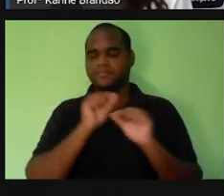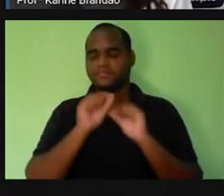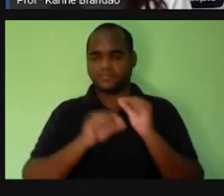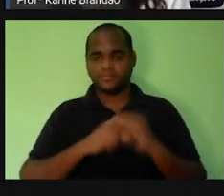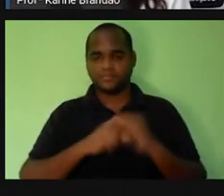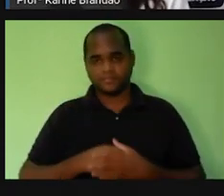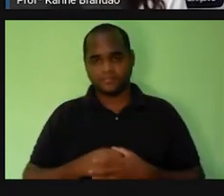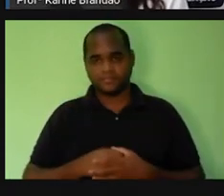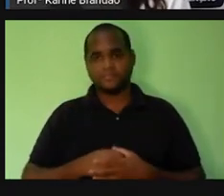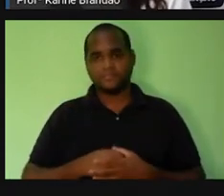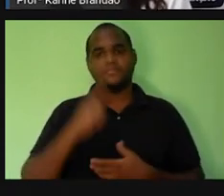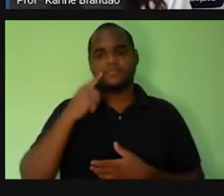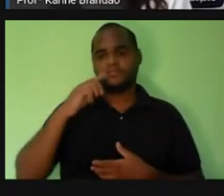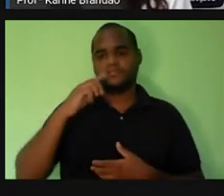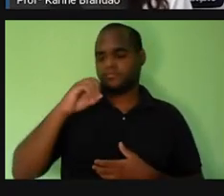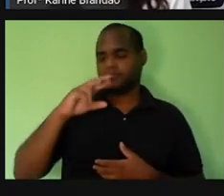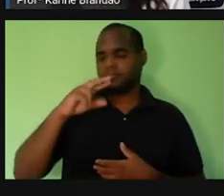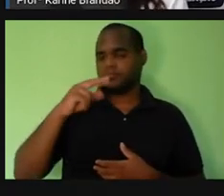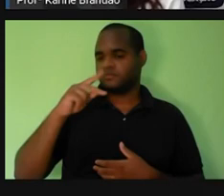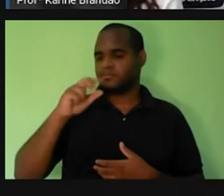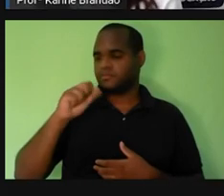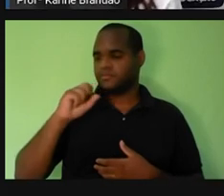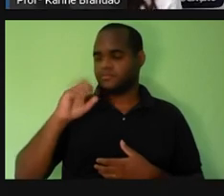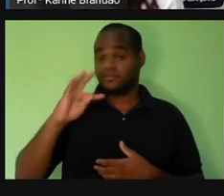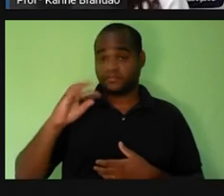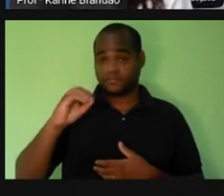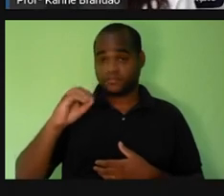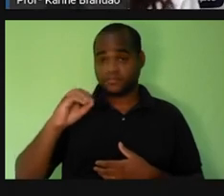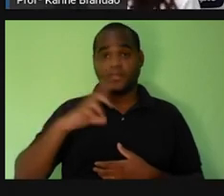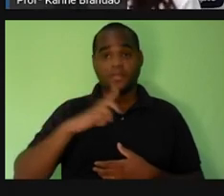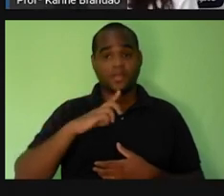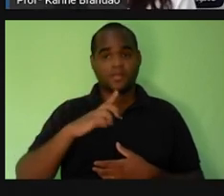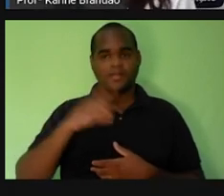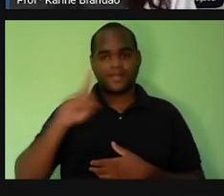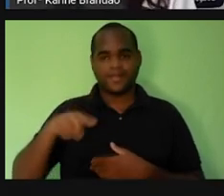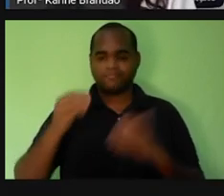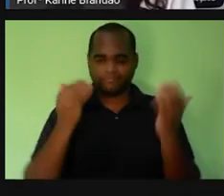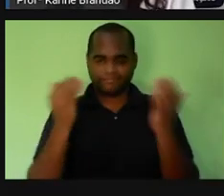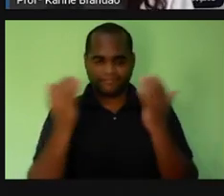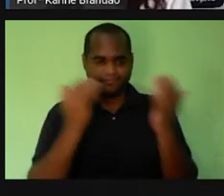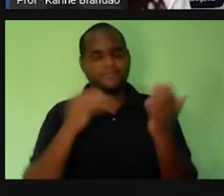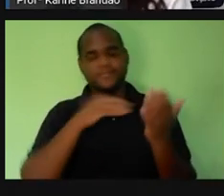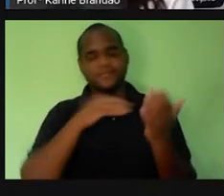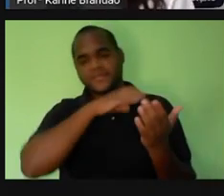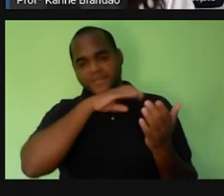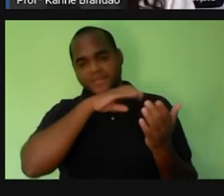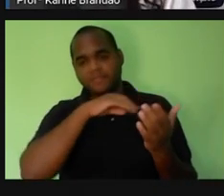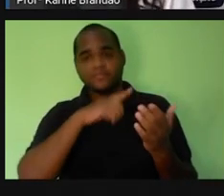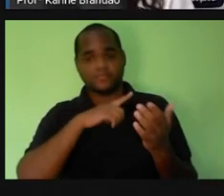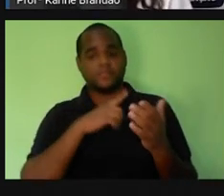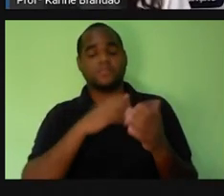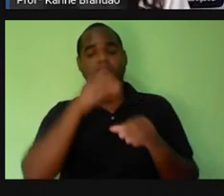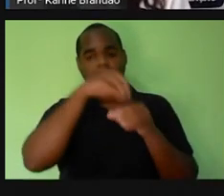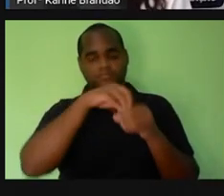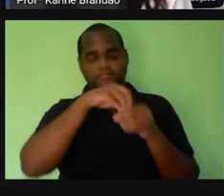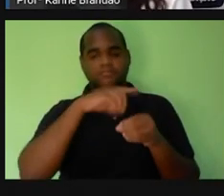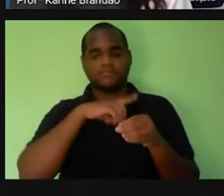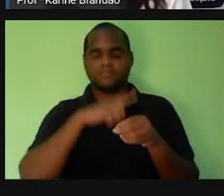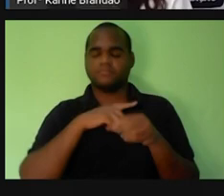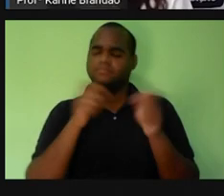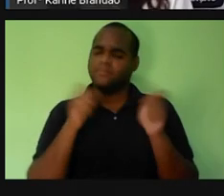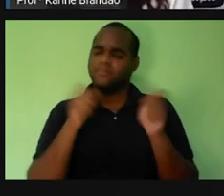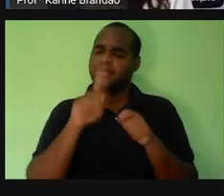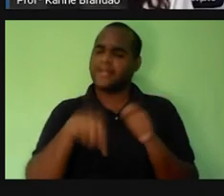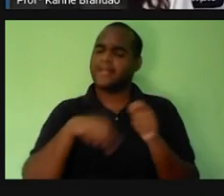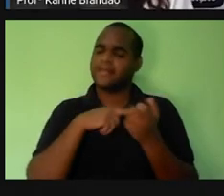o cloroplasto, em comparação com uma célula animal, que uma célula animal não tem cloroplasto, mas uma célula vegetal